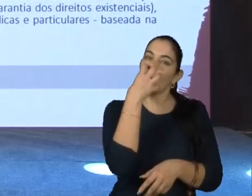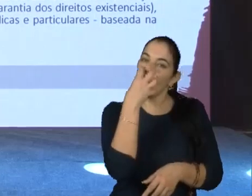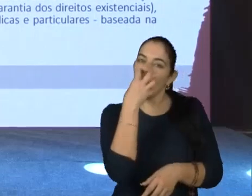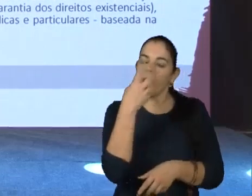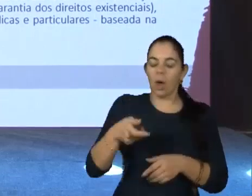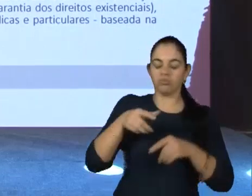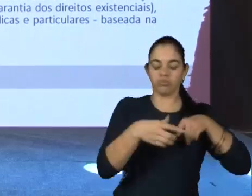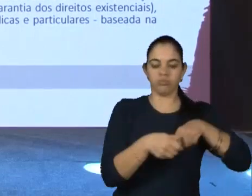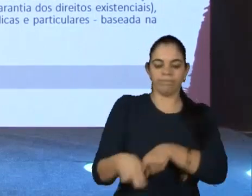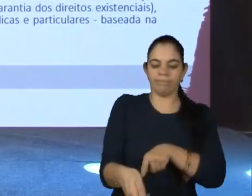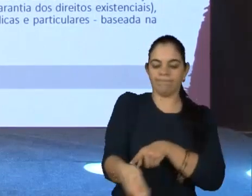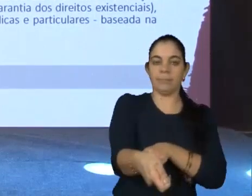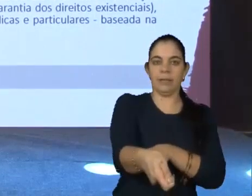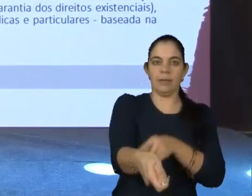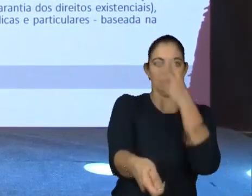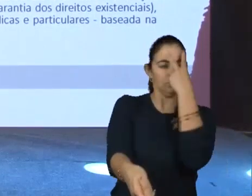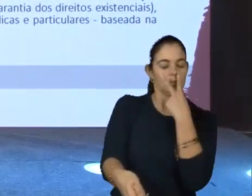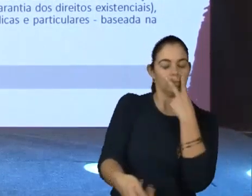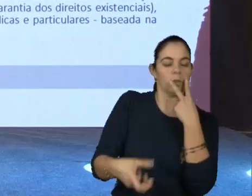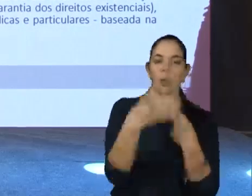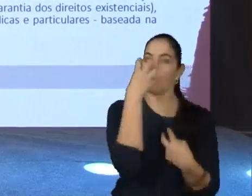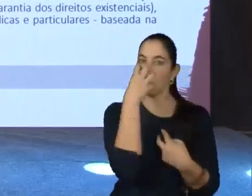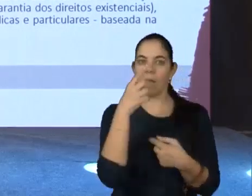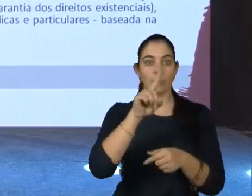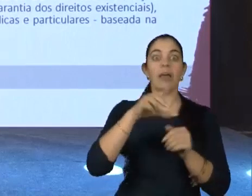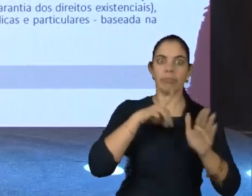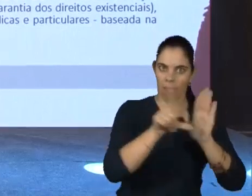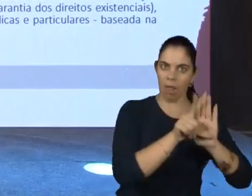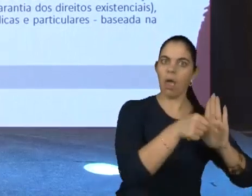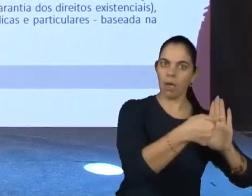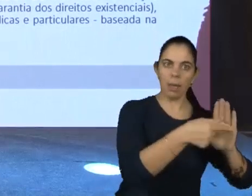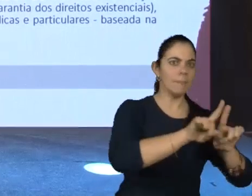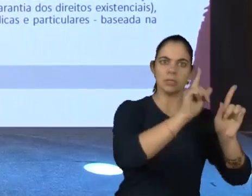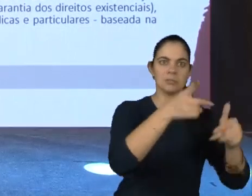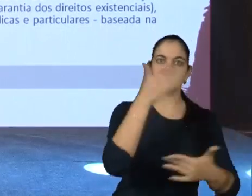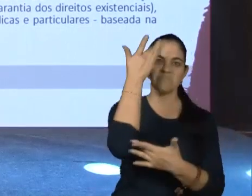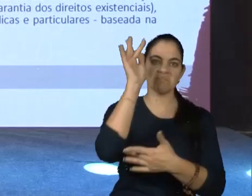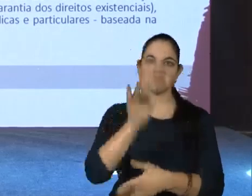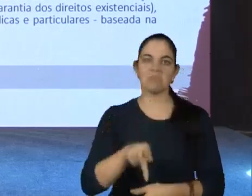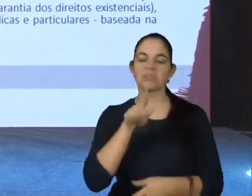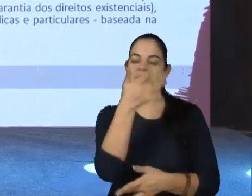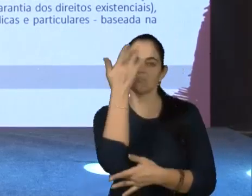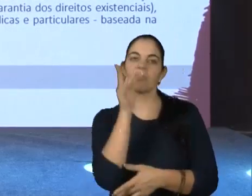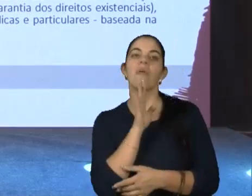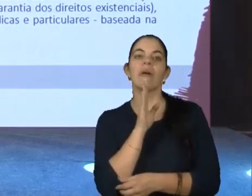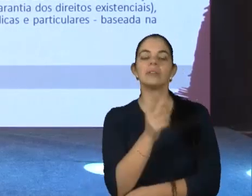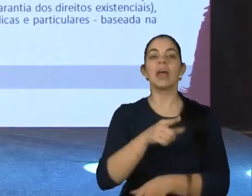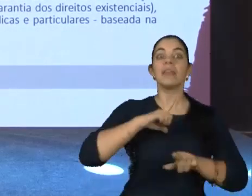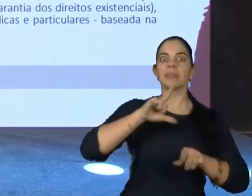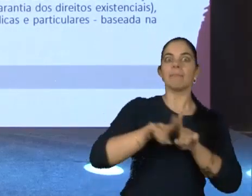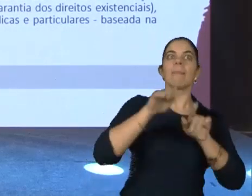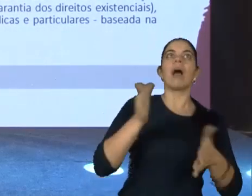deficiência visual sofrem muitos constrangimentos em razão disso, e, finalmente, a Convenção Internacional sobre os